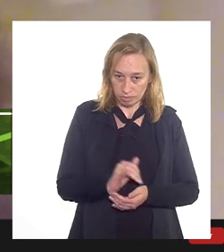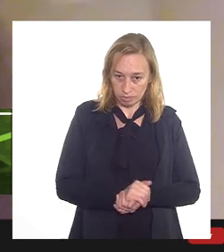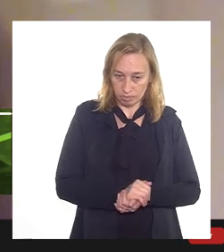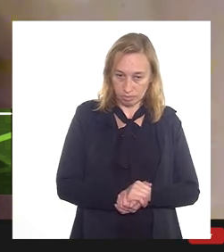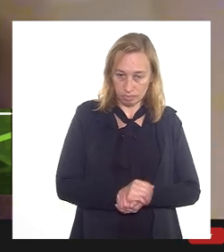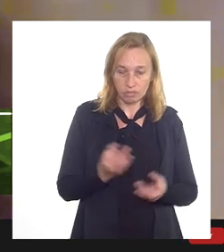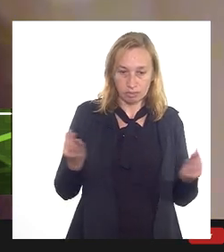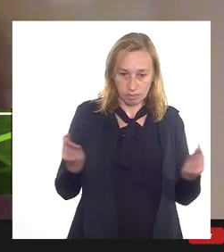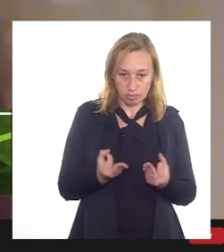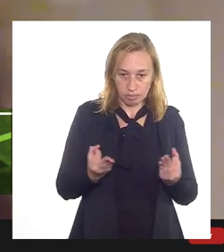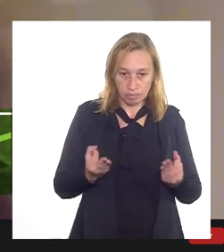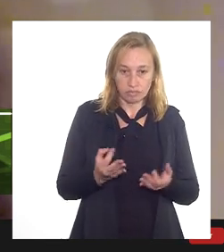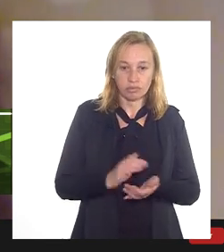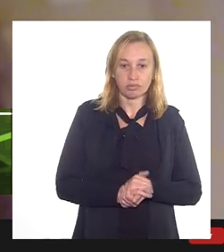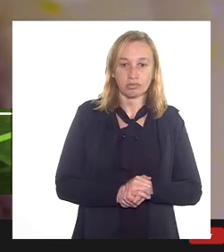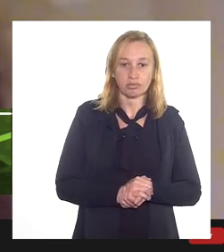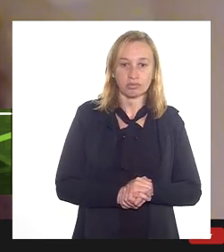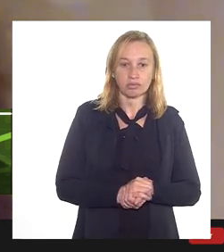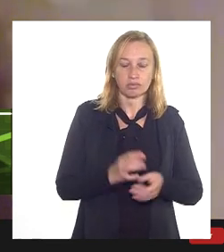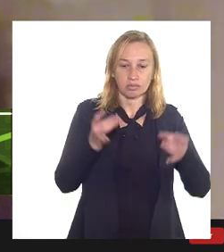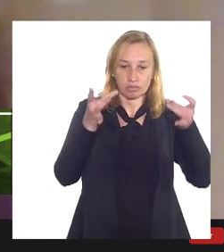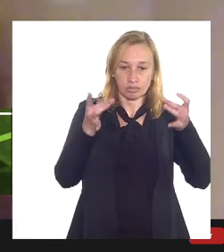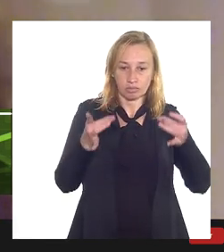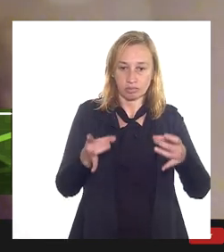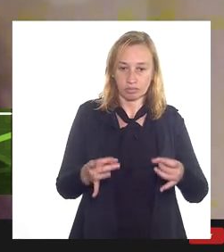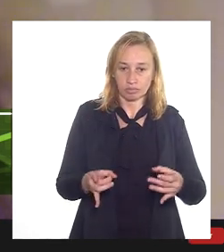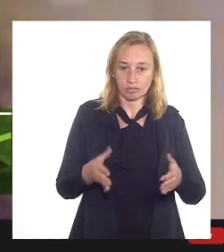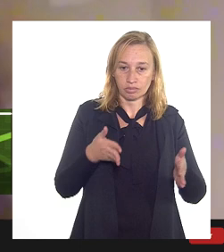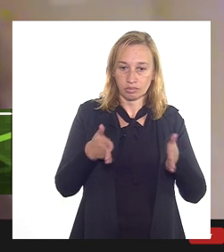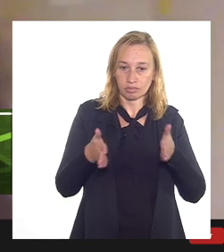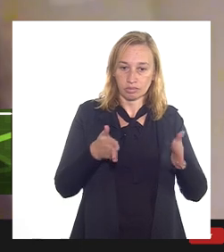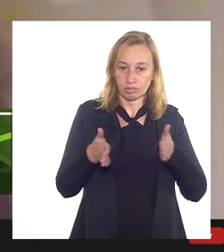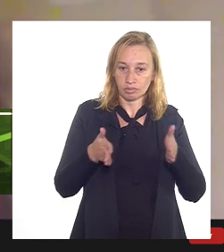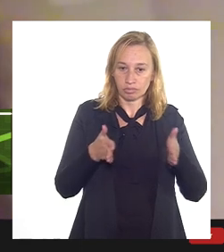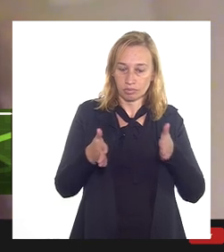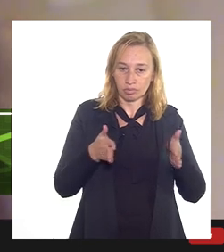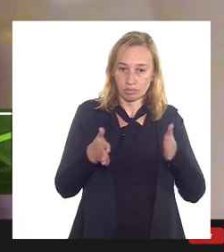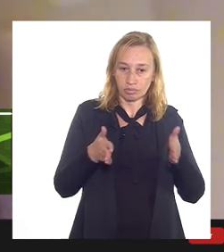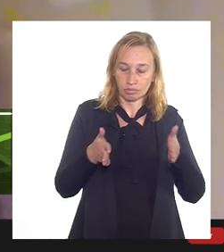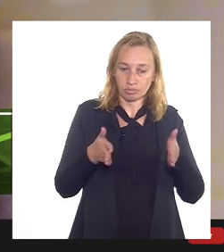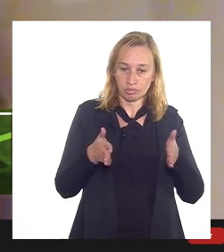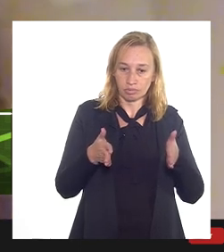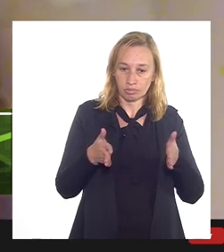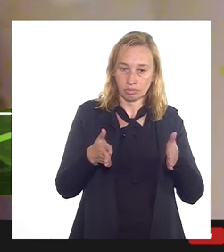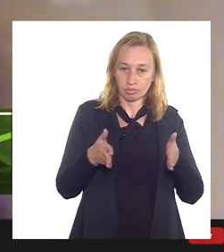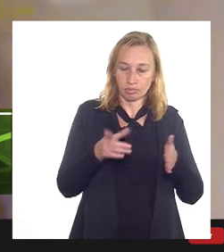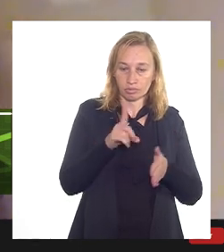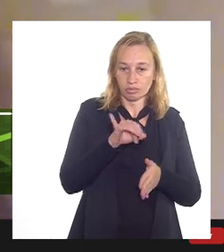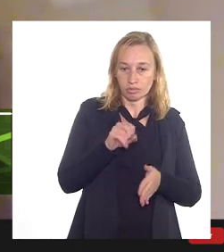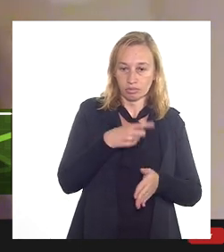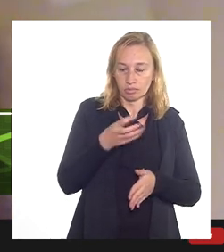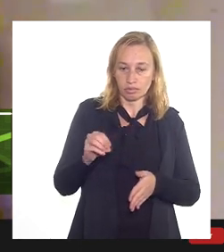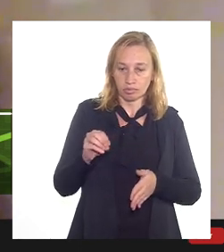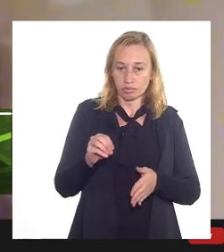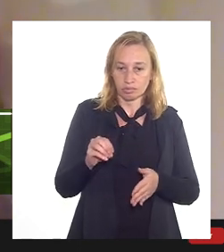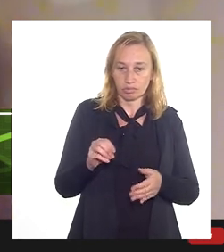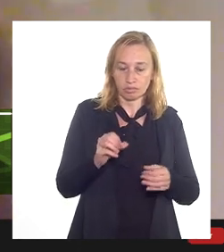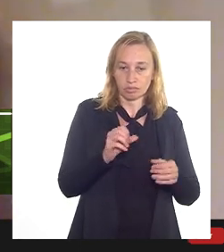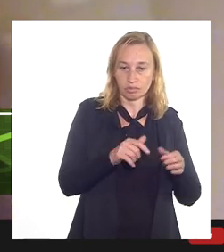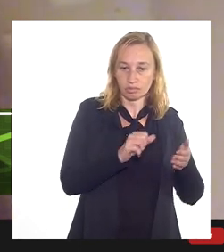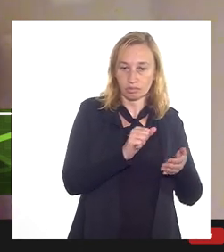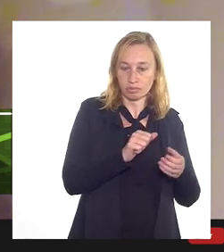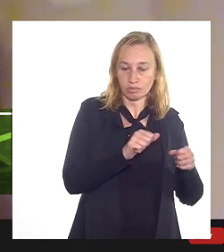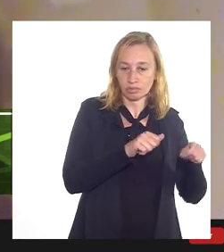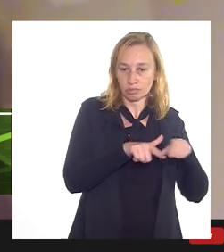Ótimo. Então, eu gostaria que houvesse detalhamento desse período das deduções que foram feitas nesse exercício, porque elas